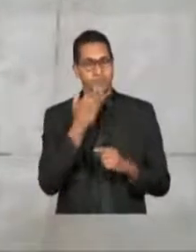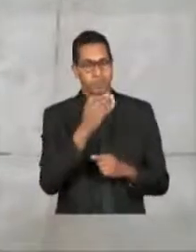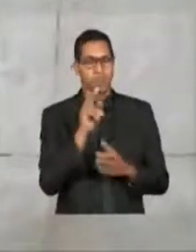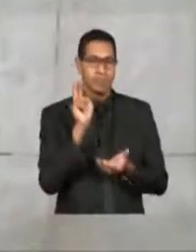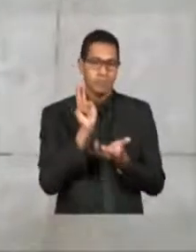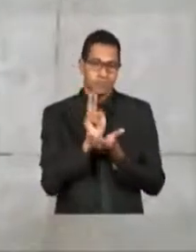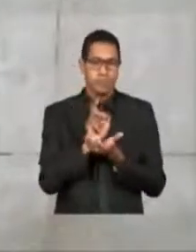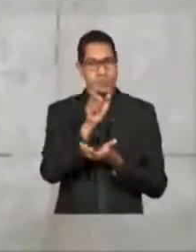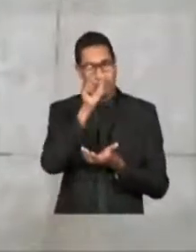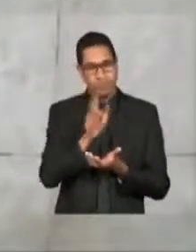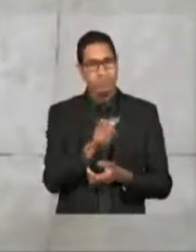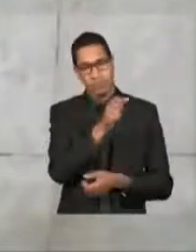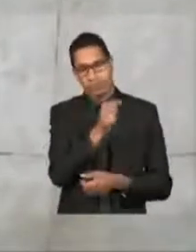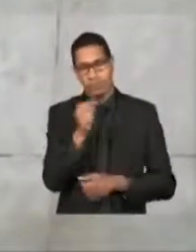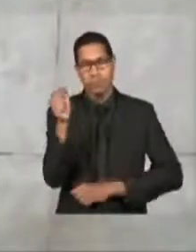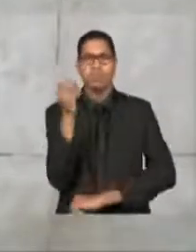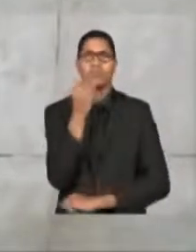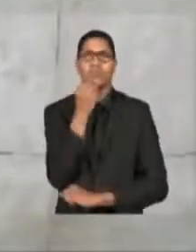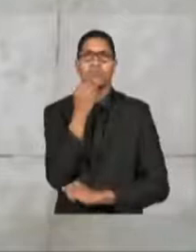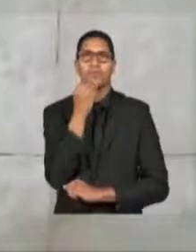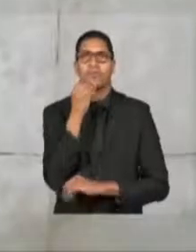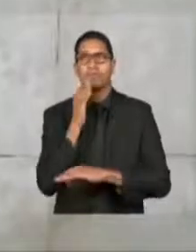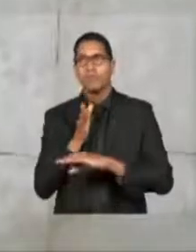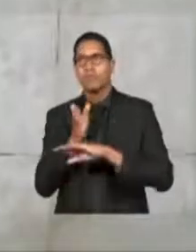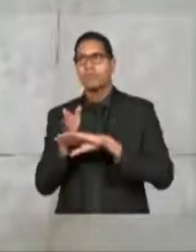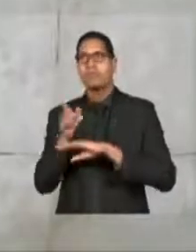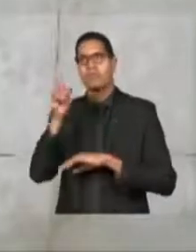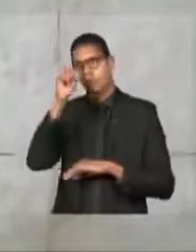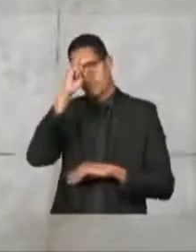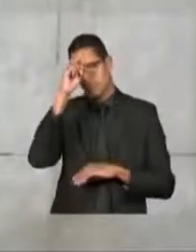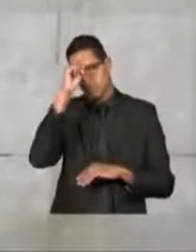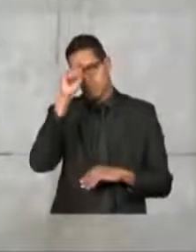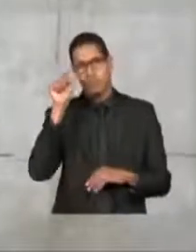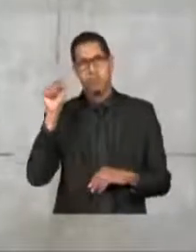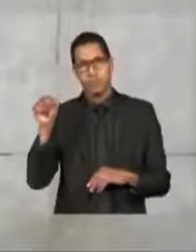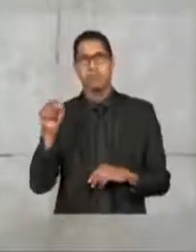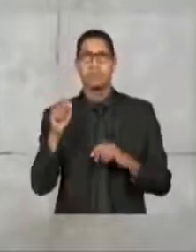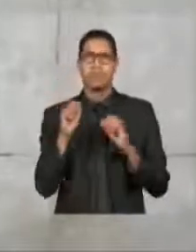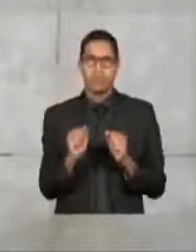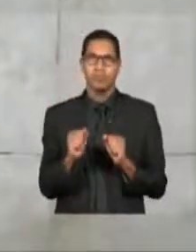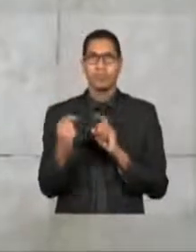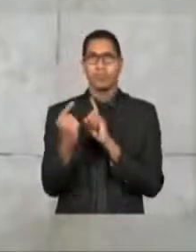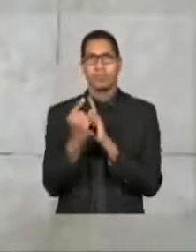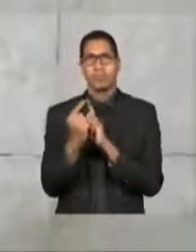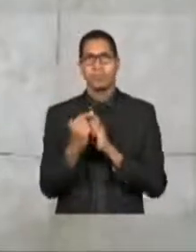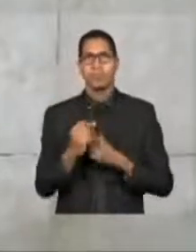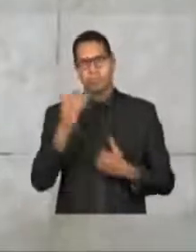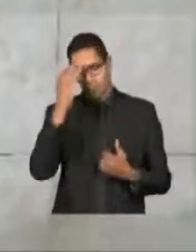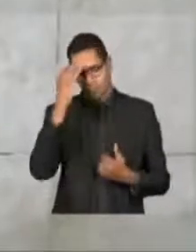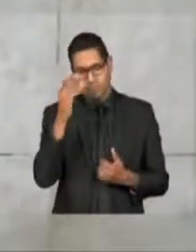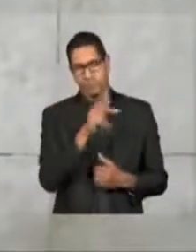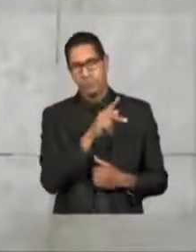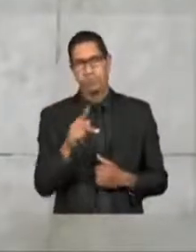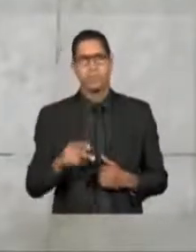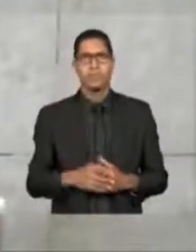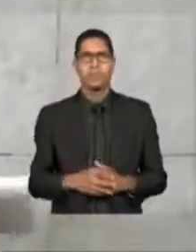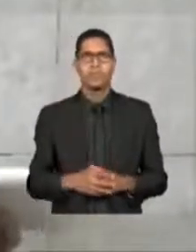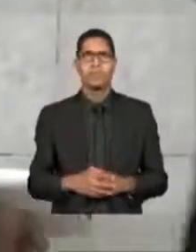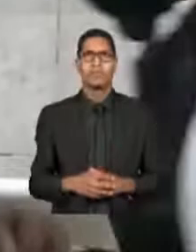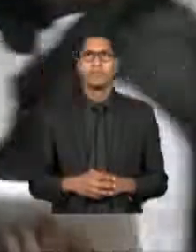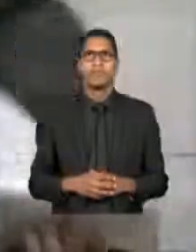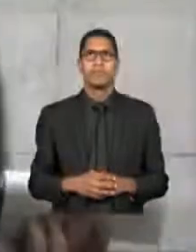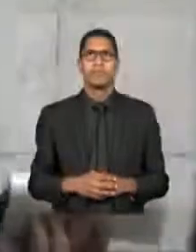...veleiro, tivesse a oportunidade de ter um hospital para que pudesse se tratar. Muito obrigada, senhor vereador.